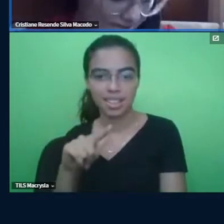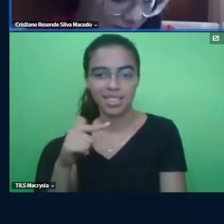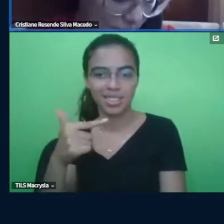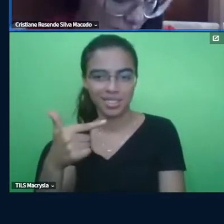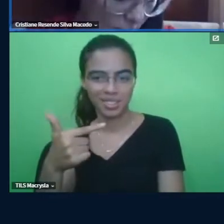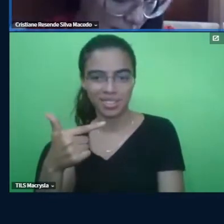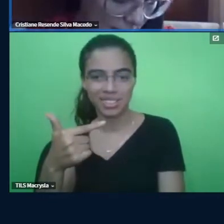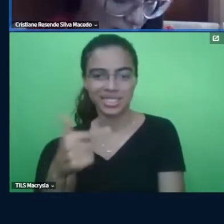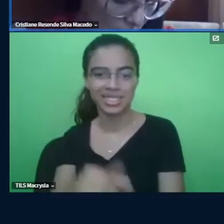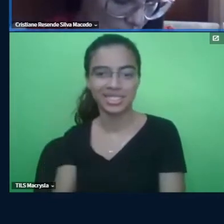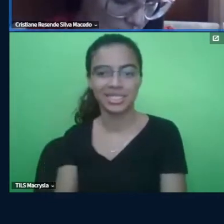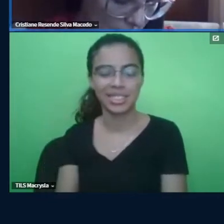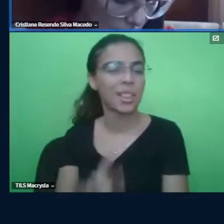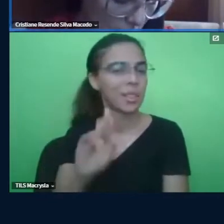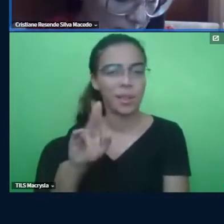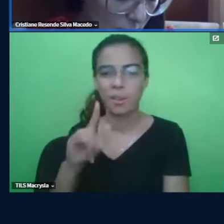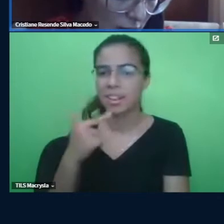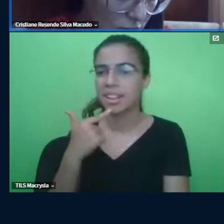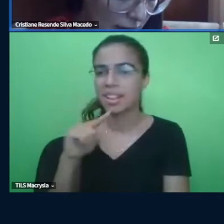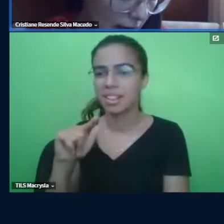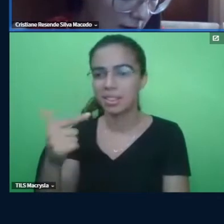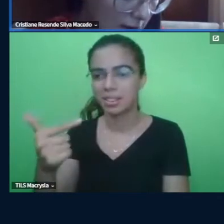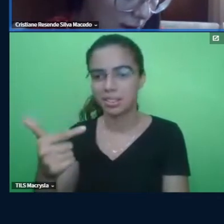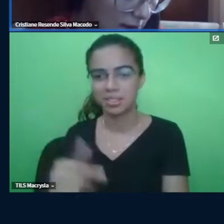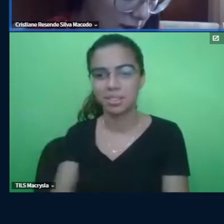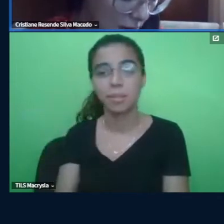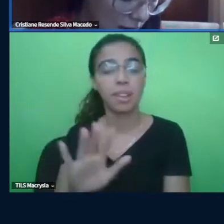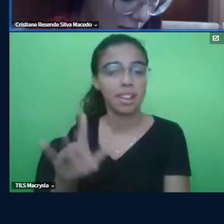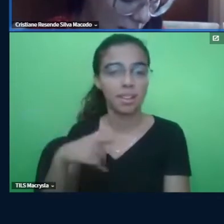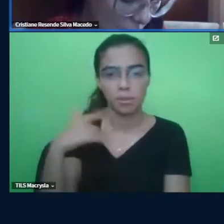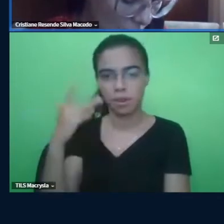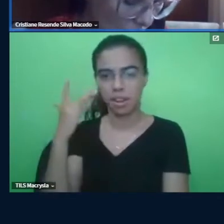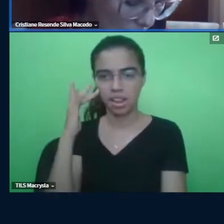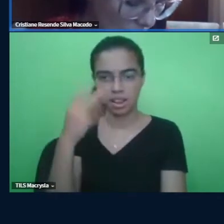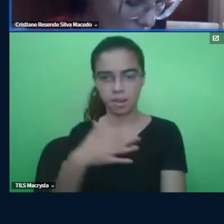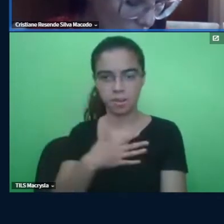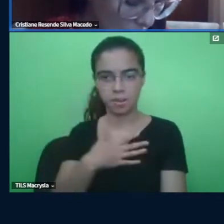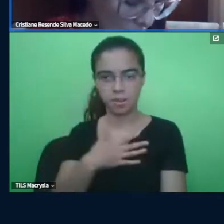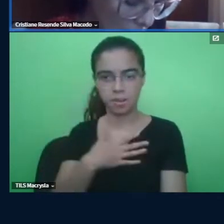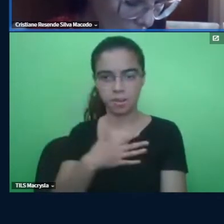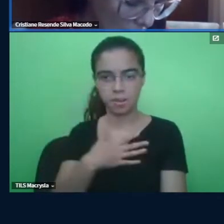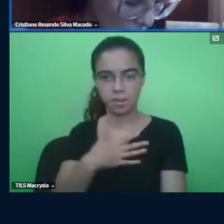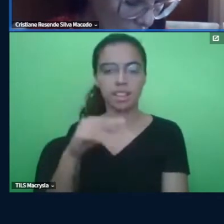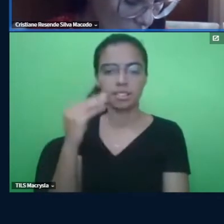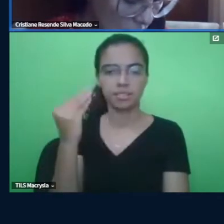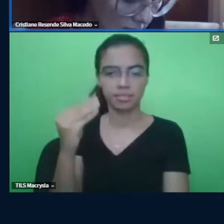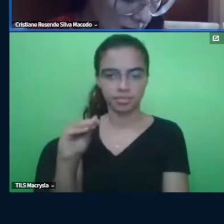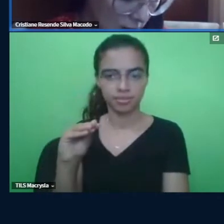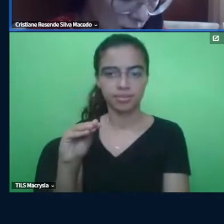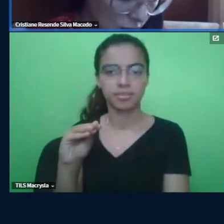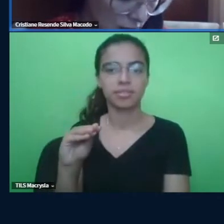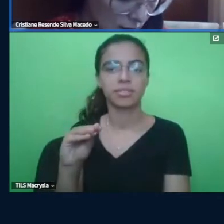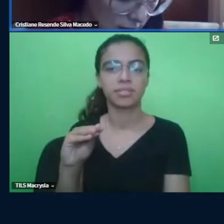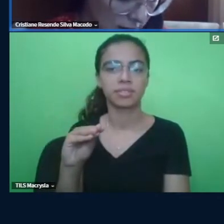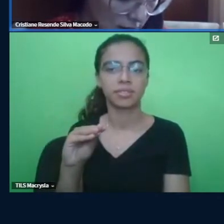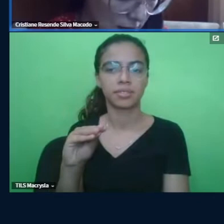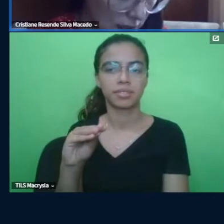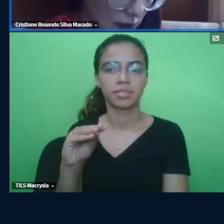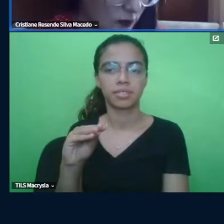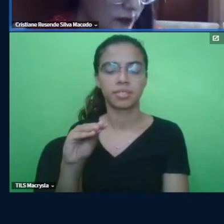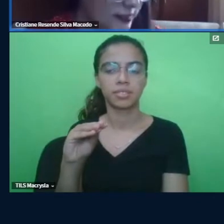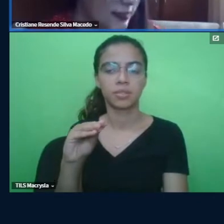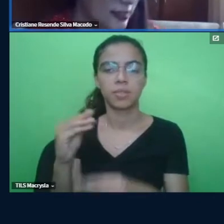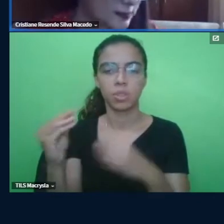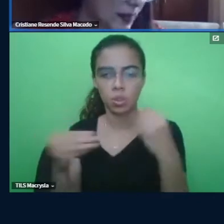Sim, não é L2. Mas eu acho que essa questão aqui que ele coloca sobre as funções executivas,